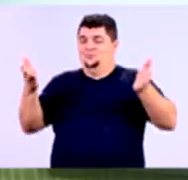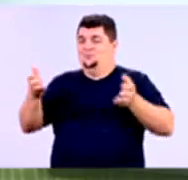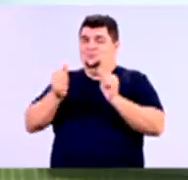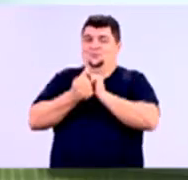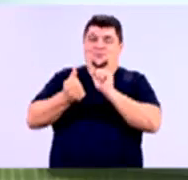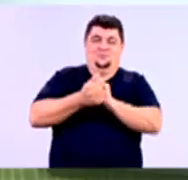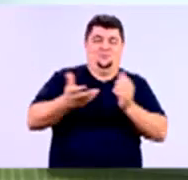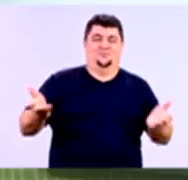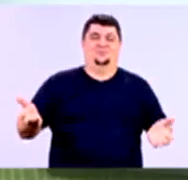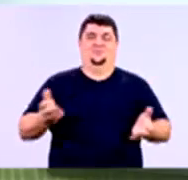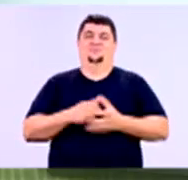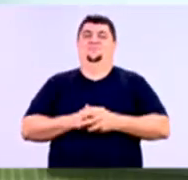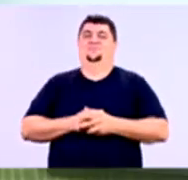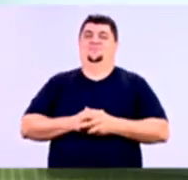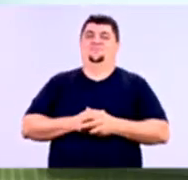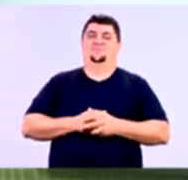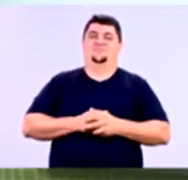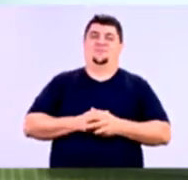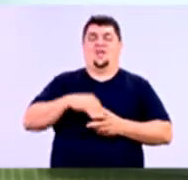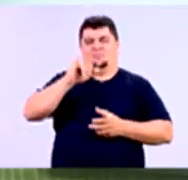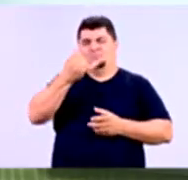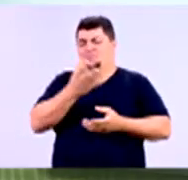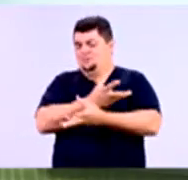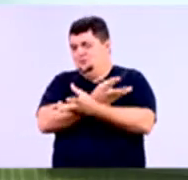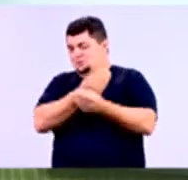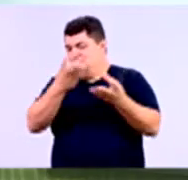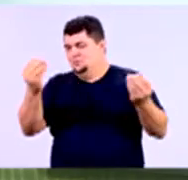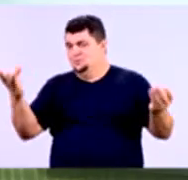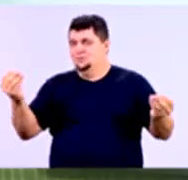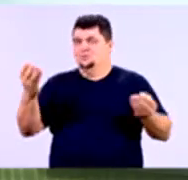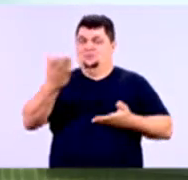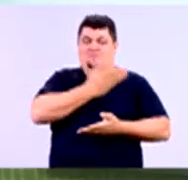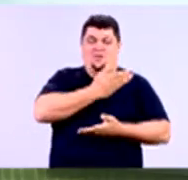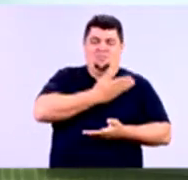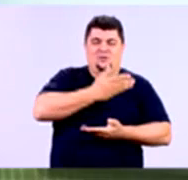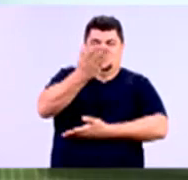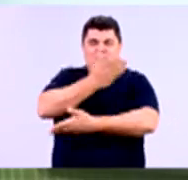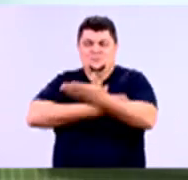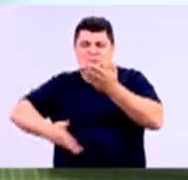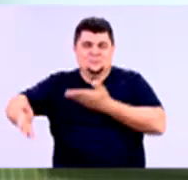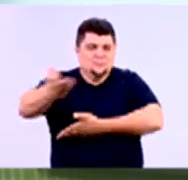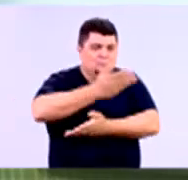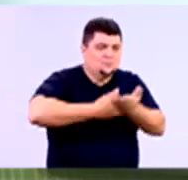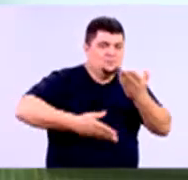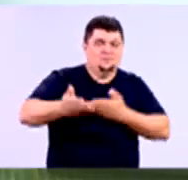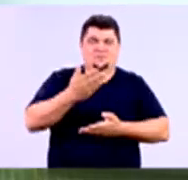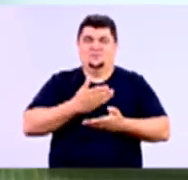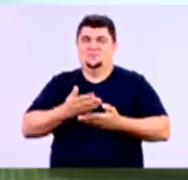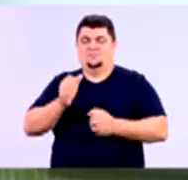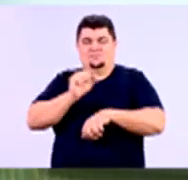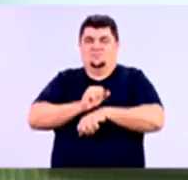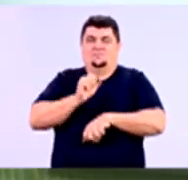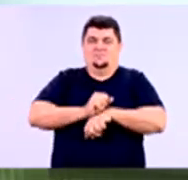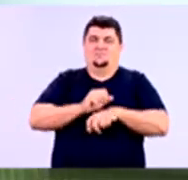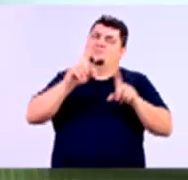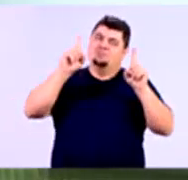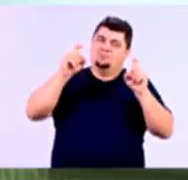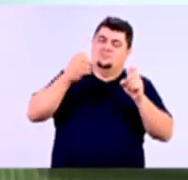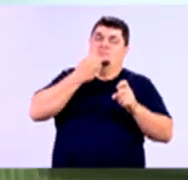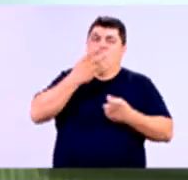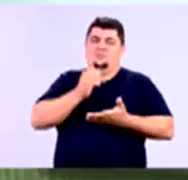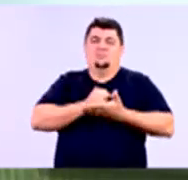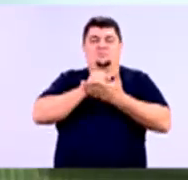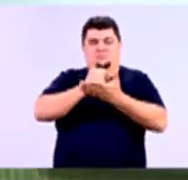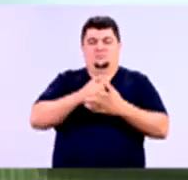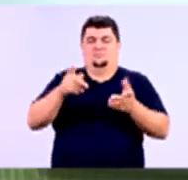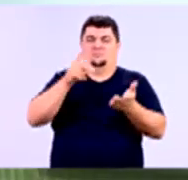confraternizações. Aproveitem bastante, então, esse laço de amizade que se formou. E espero que esse conteúdo tenha sido muito útil para